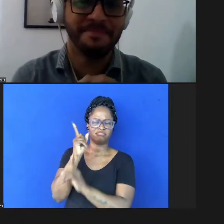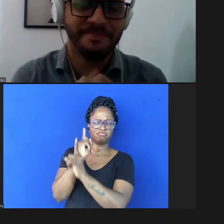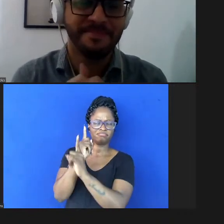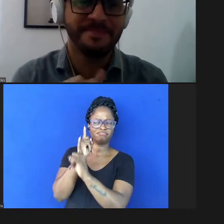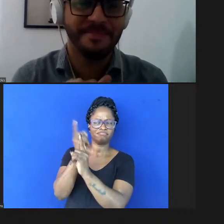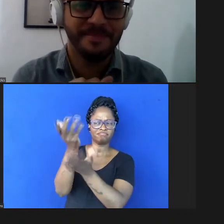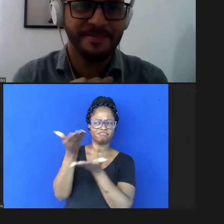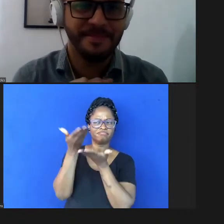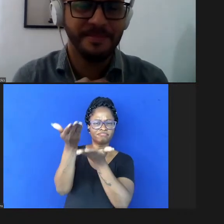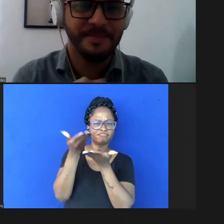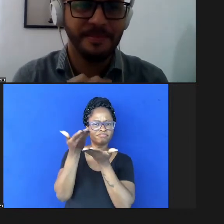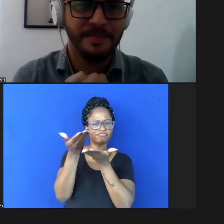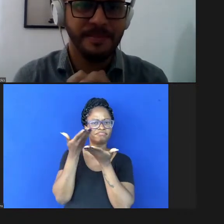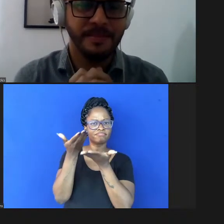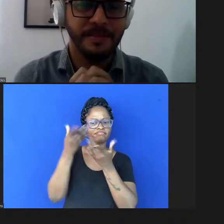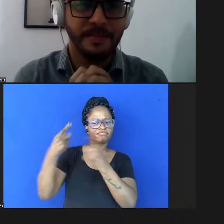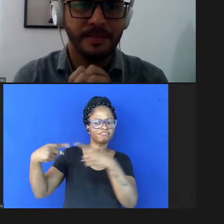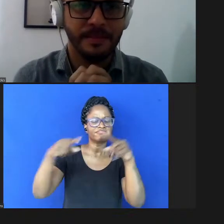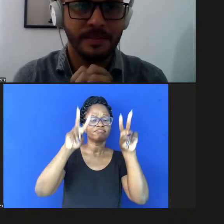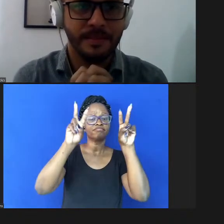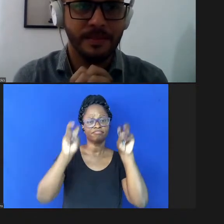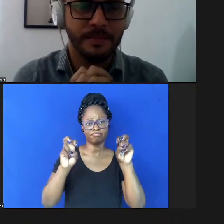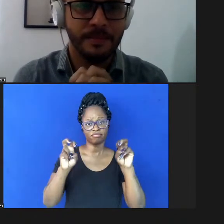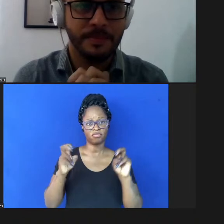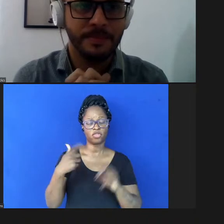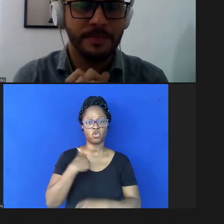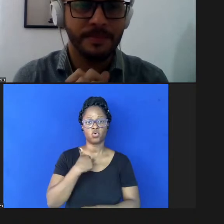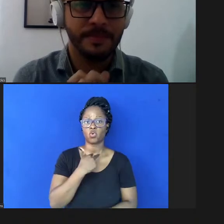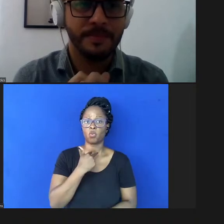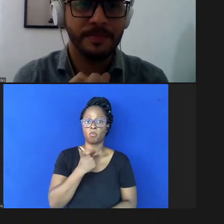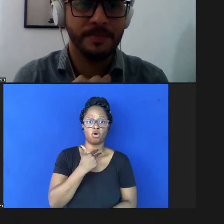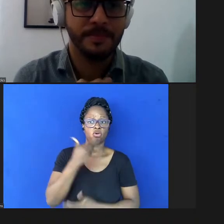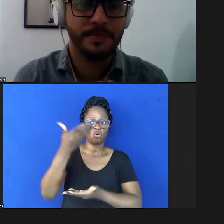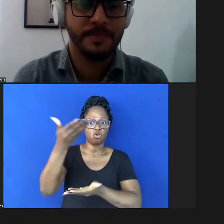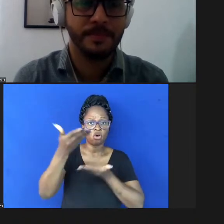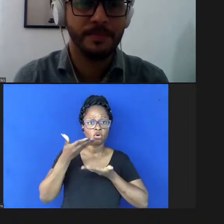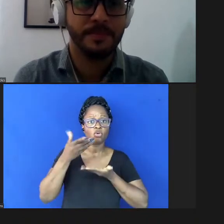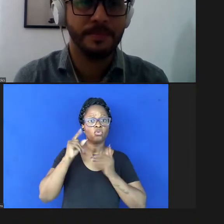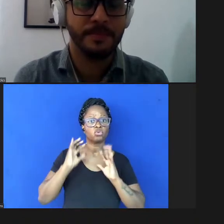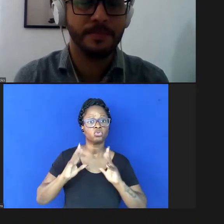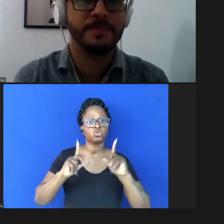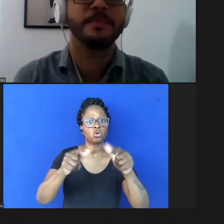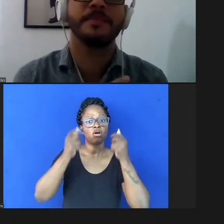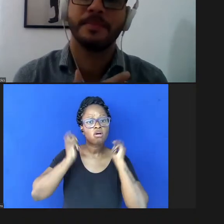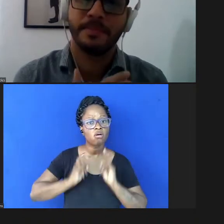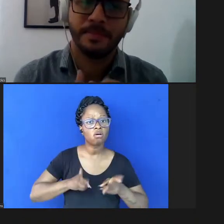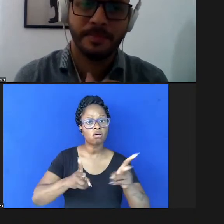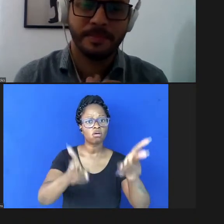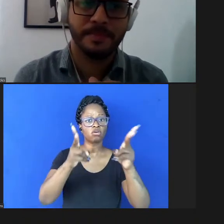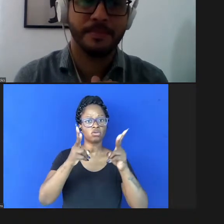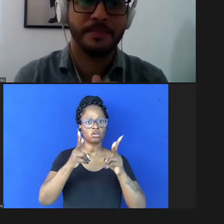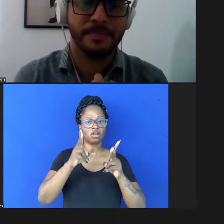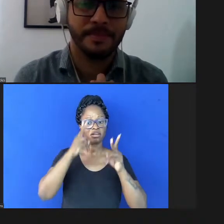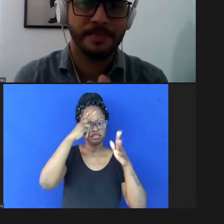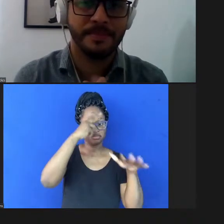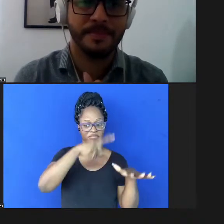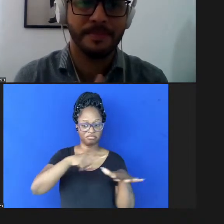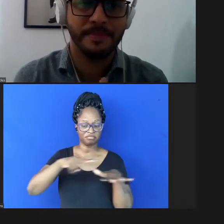para essa discussão sobre o tema e eu não posso deixar de convidar todos a continuarem com a gente durante a semana